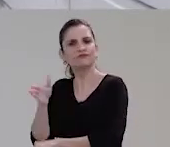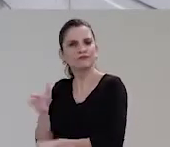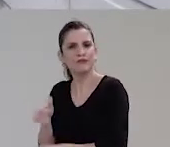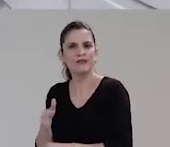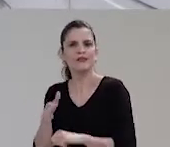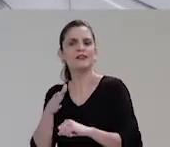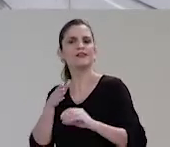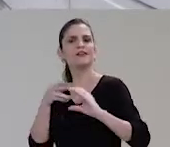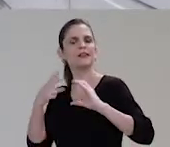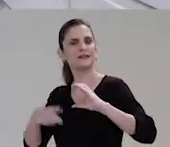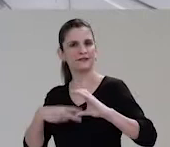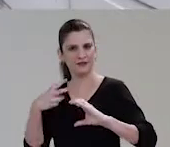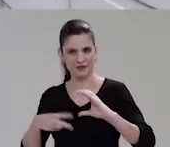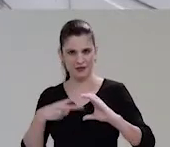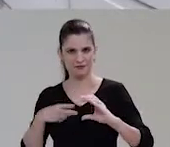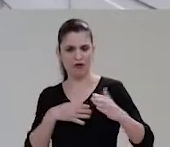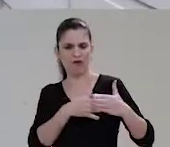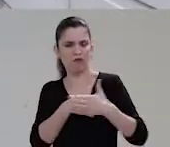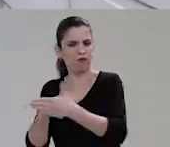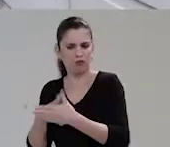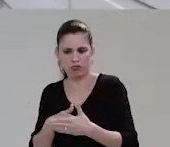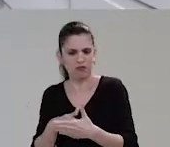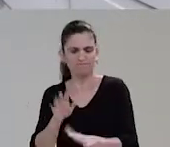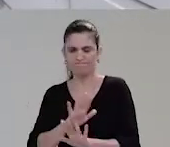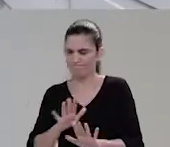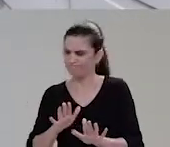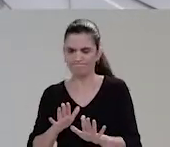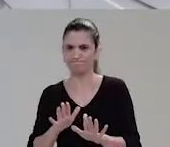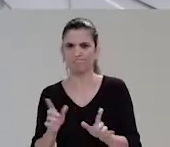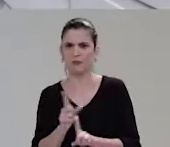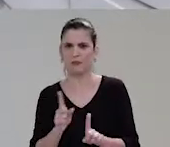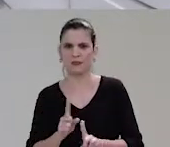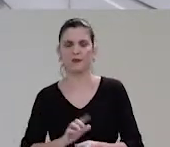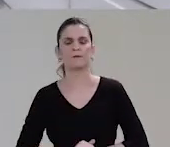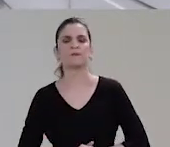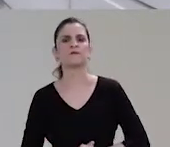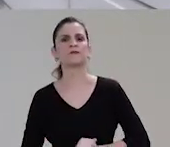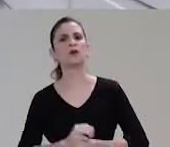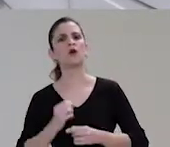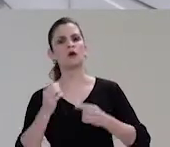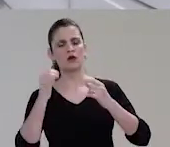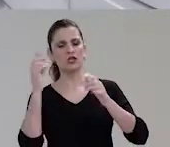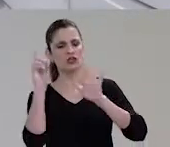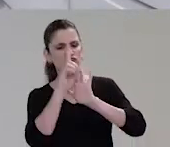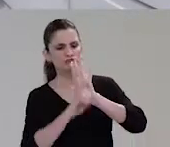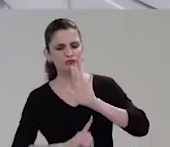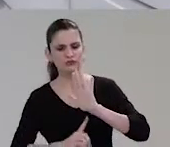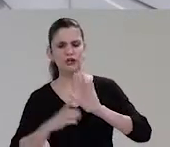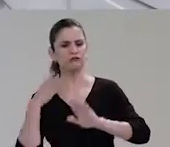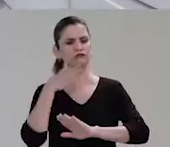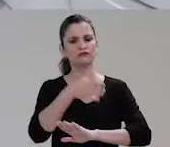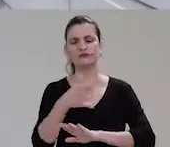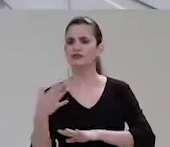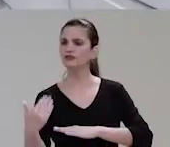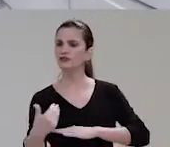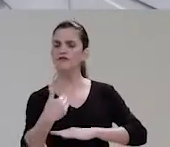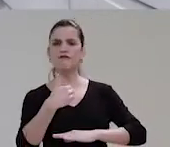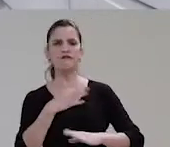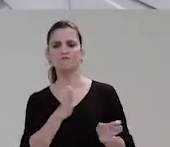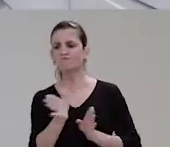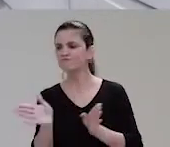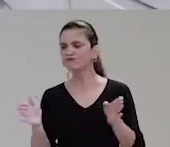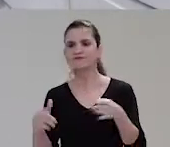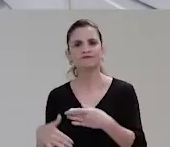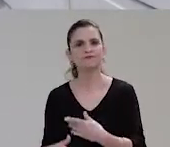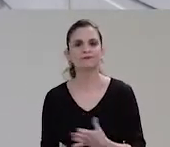Câmara, sem nenhuma barreira, sem nenhuma dificuldade, todo e qualquer cidadão podendo exercer o seu direito de ir e vir e